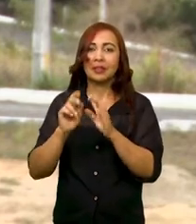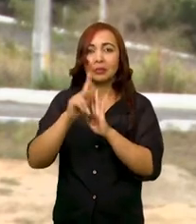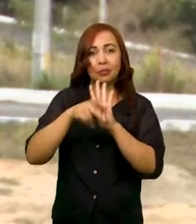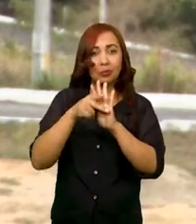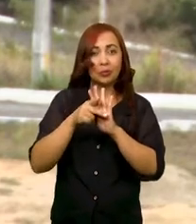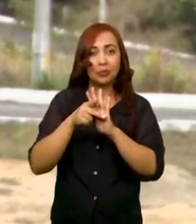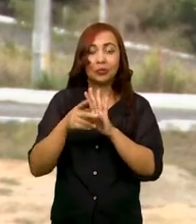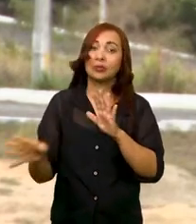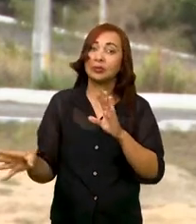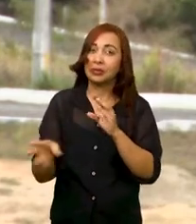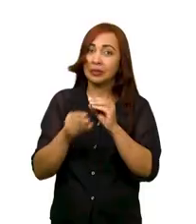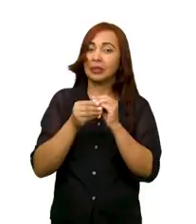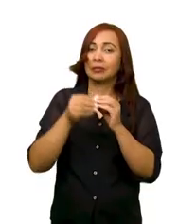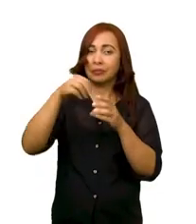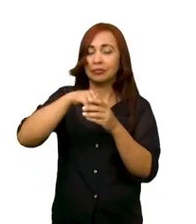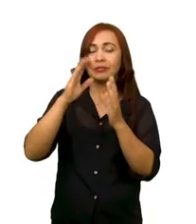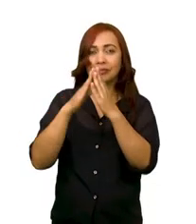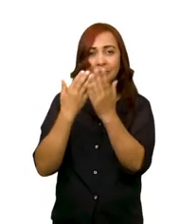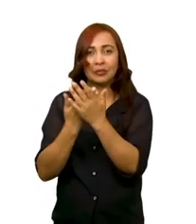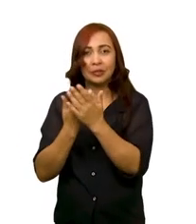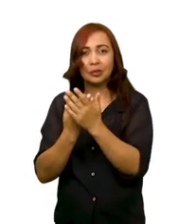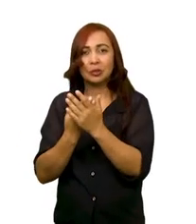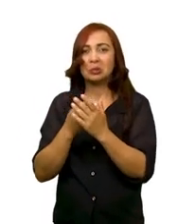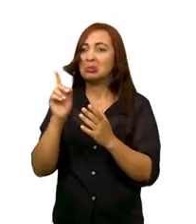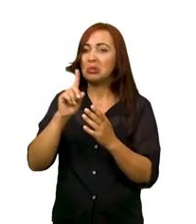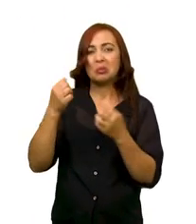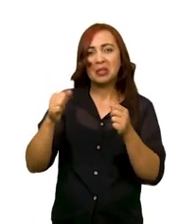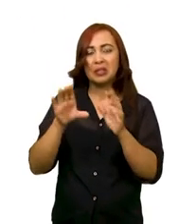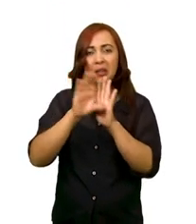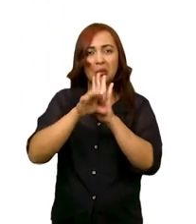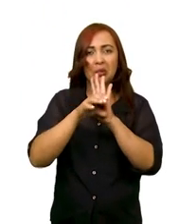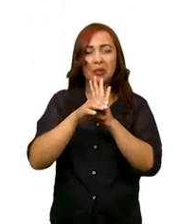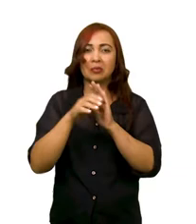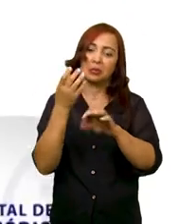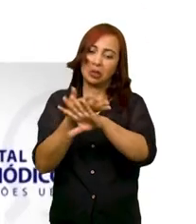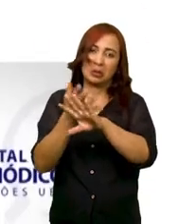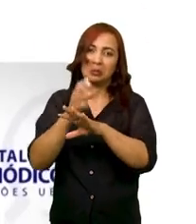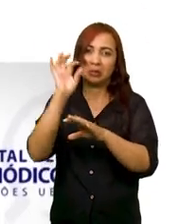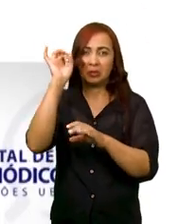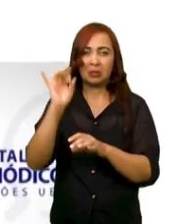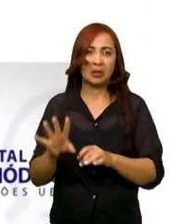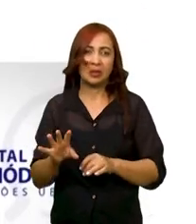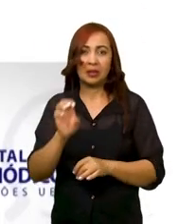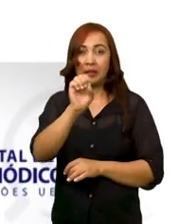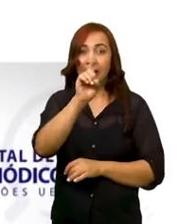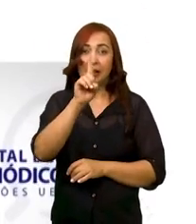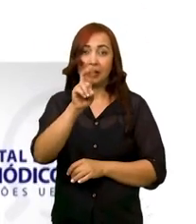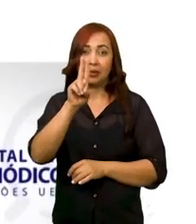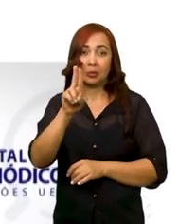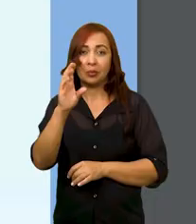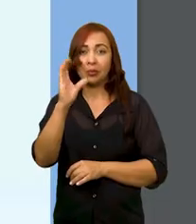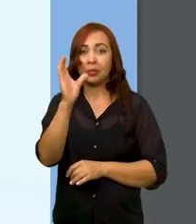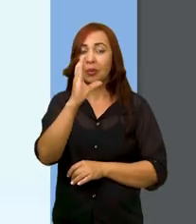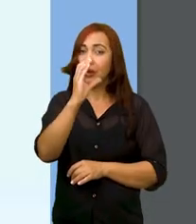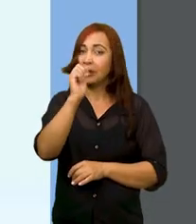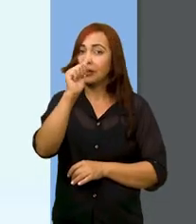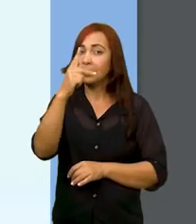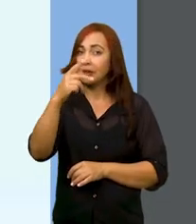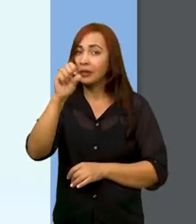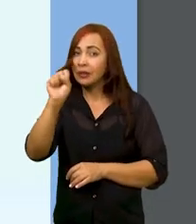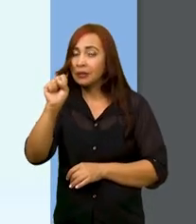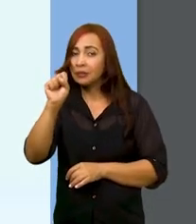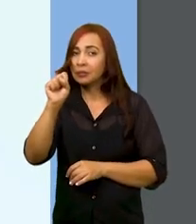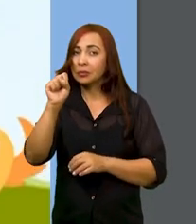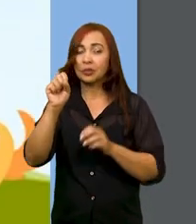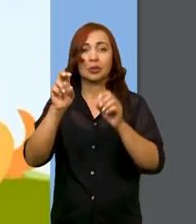currículo de uma disciplina específica. É no Educaps, é um portal que a pessoa vai digitar Educaps, vai digitar